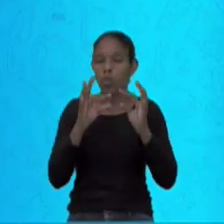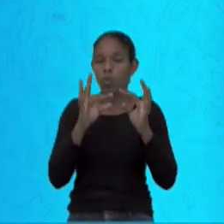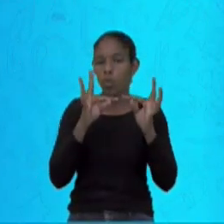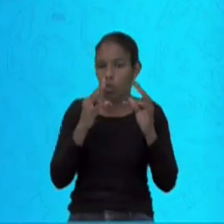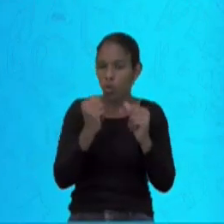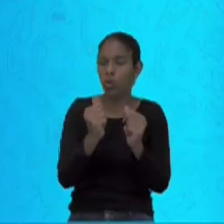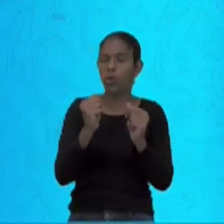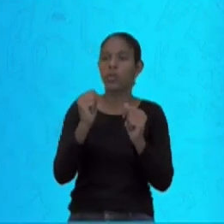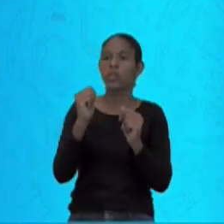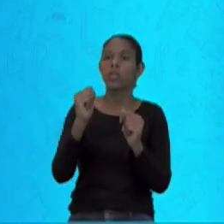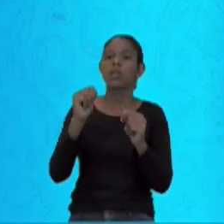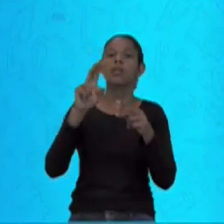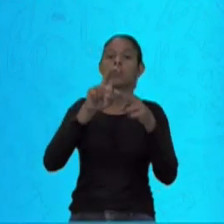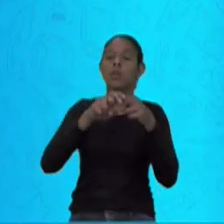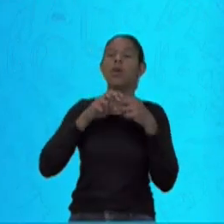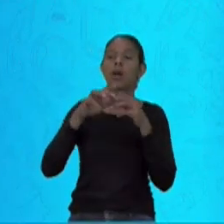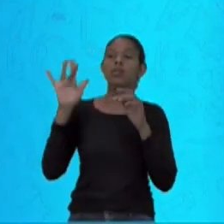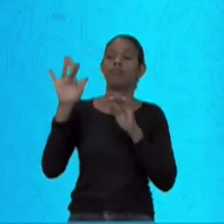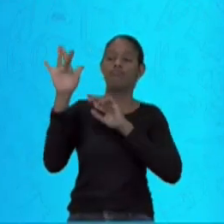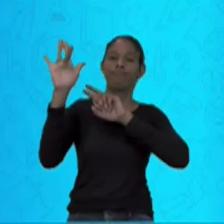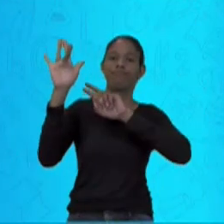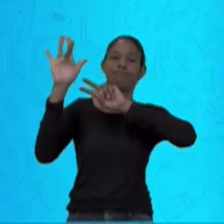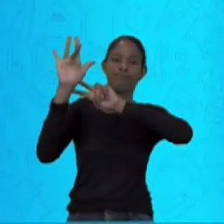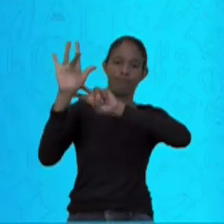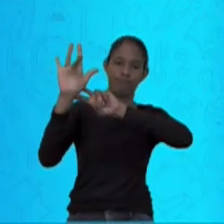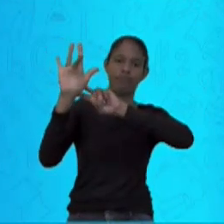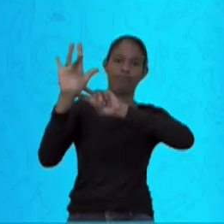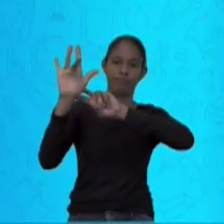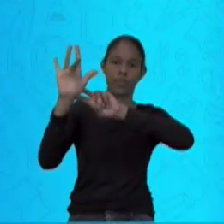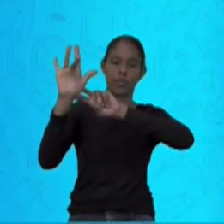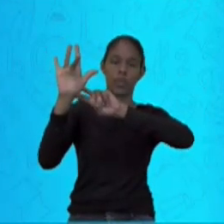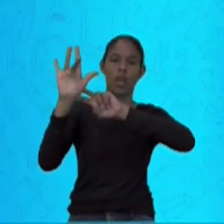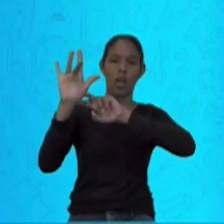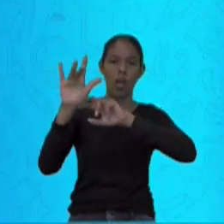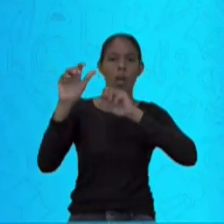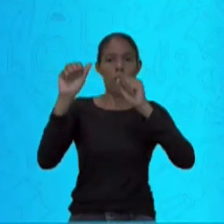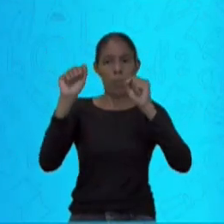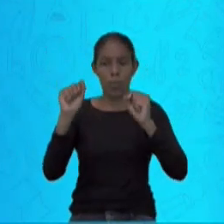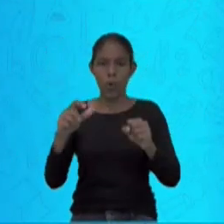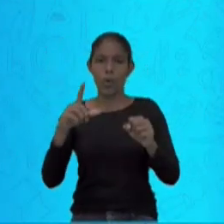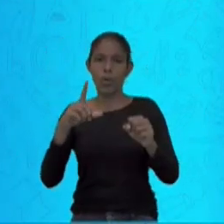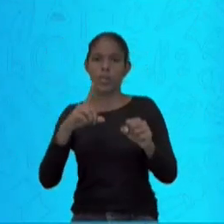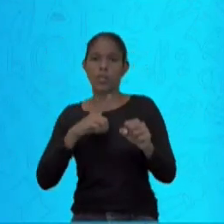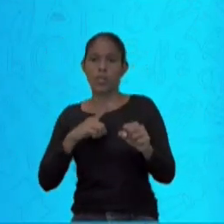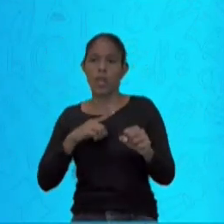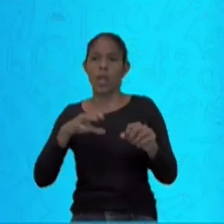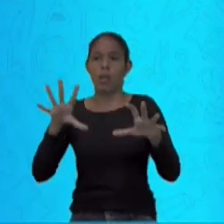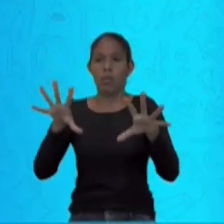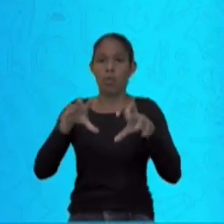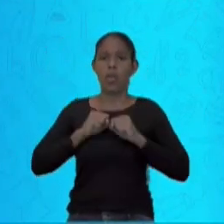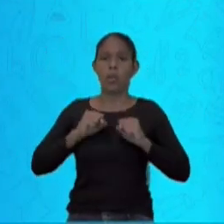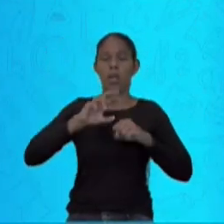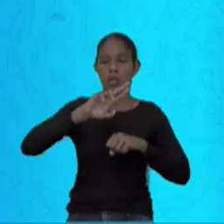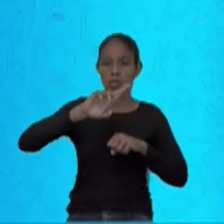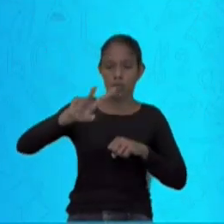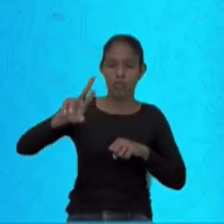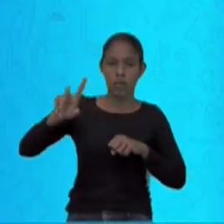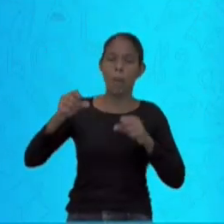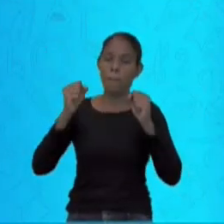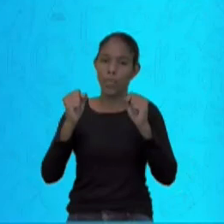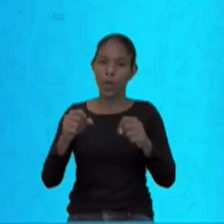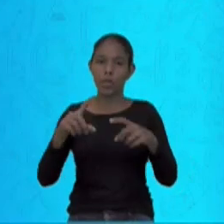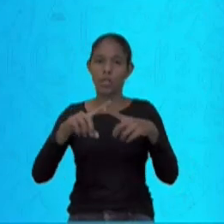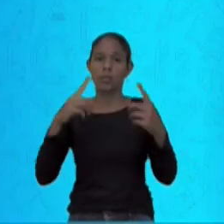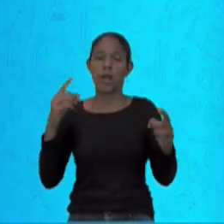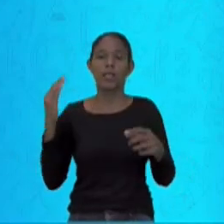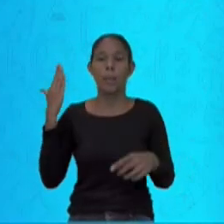caso o Aedes aegypti, podendo ter outros vetores. Falamos que o Aedes aegypti tem uma fácil adaptação